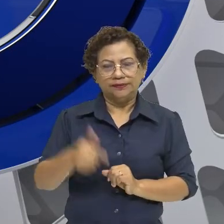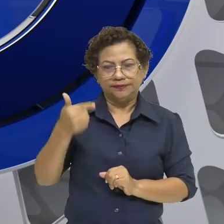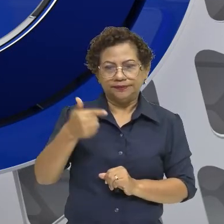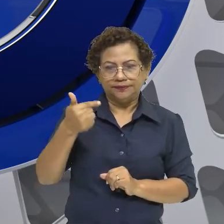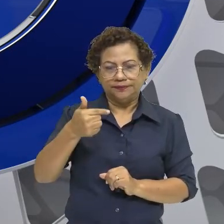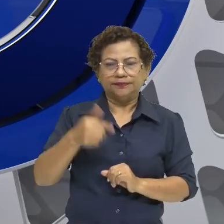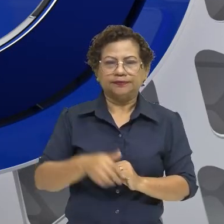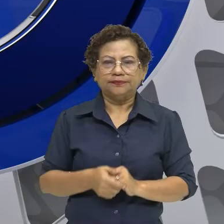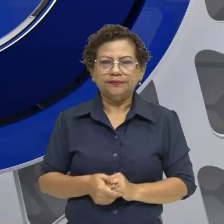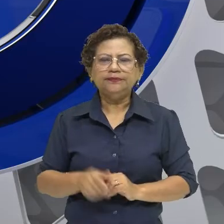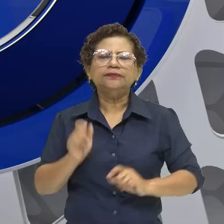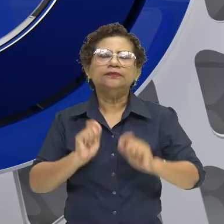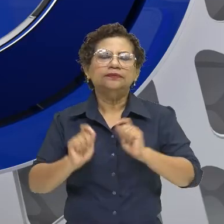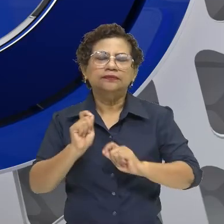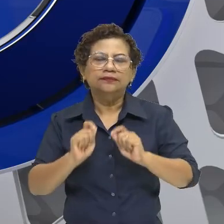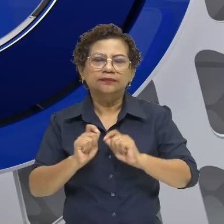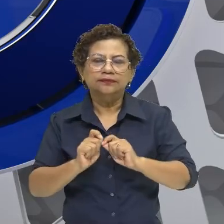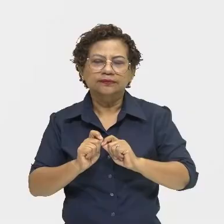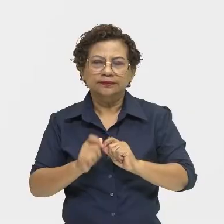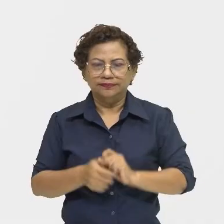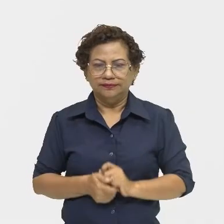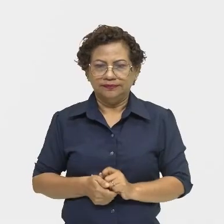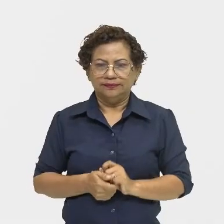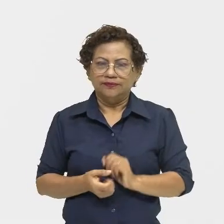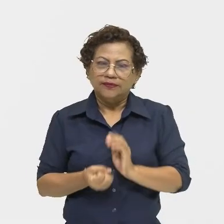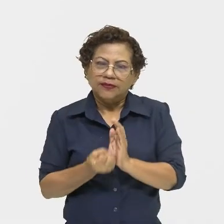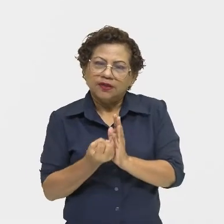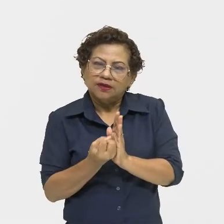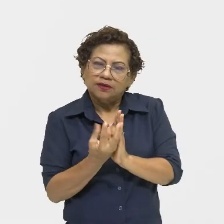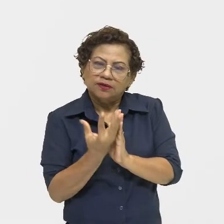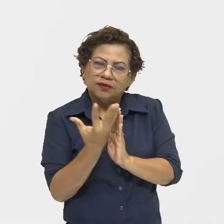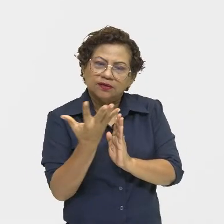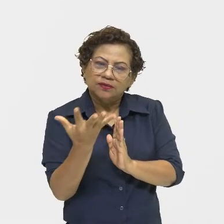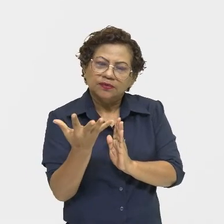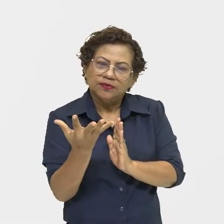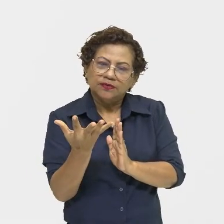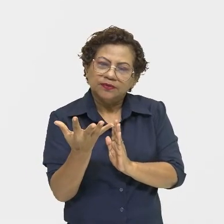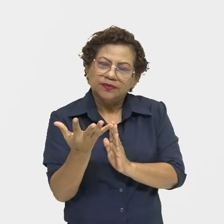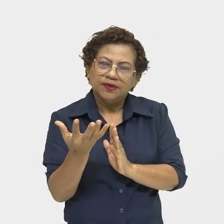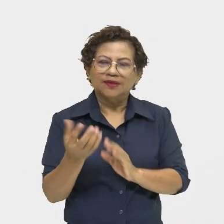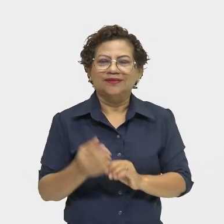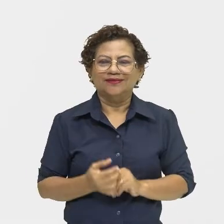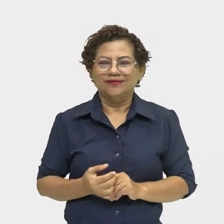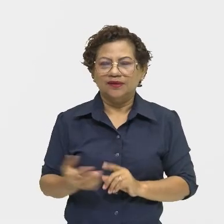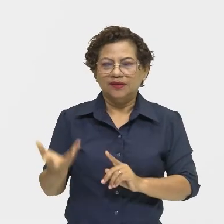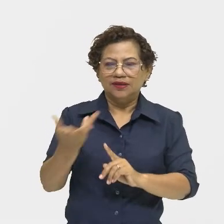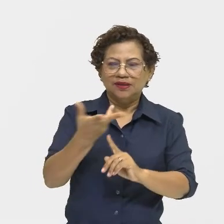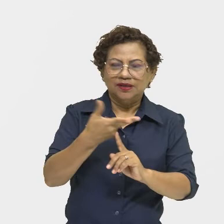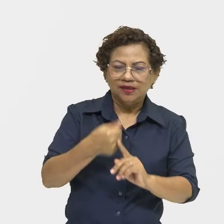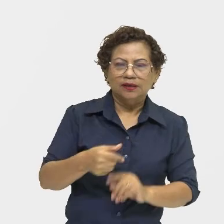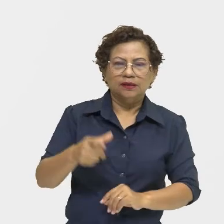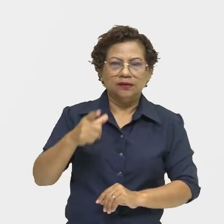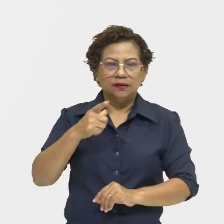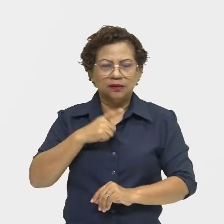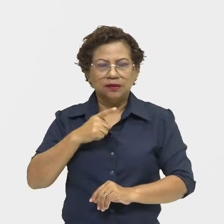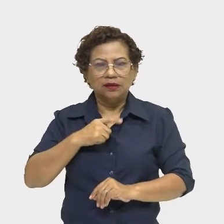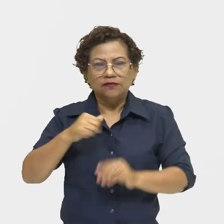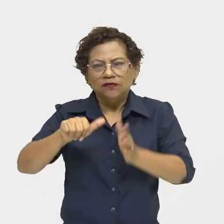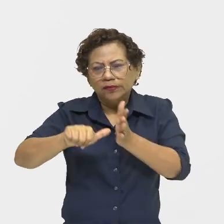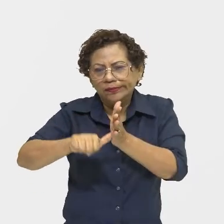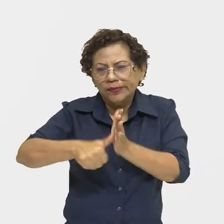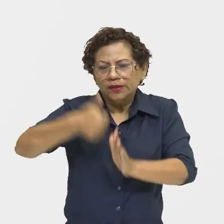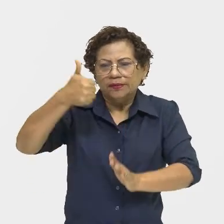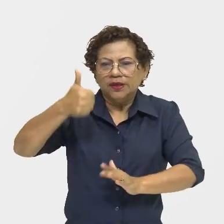de quê? Do expressionismo. Um movimento artístico de vanguarda, que foi o primeiro